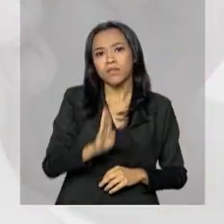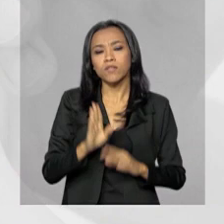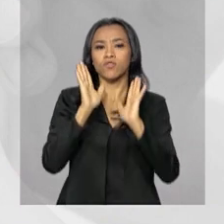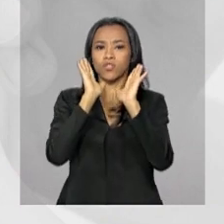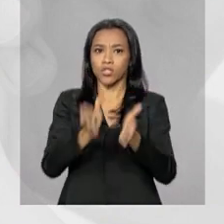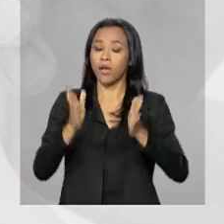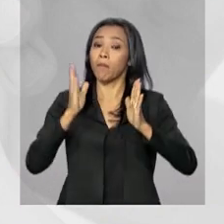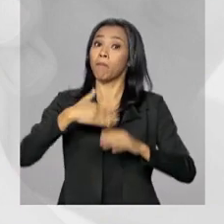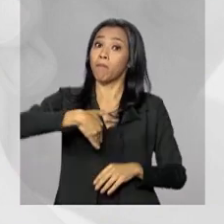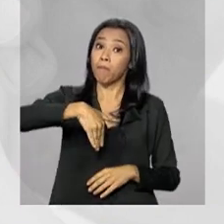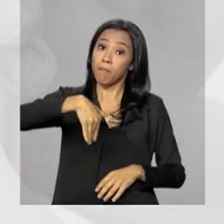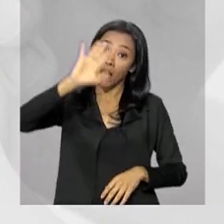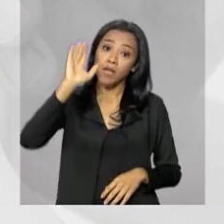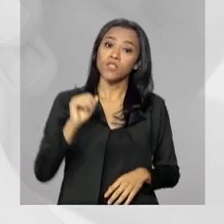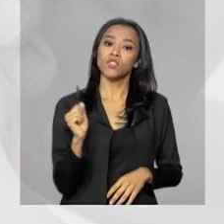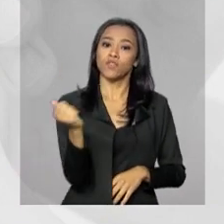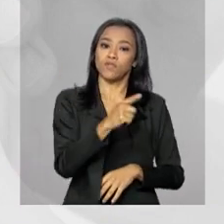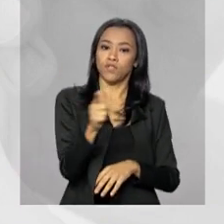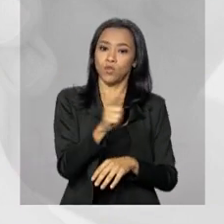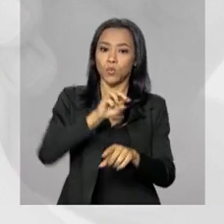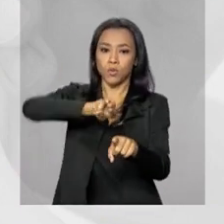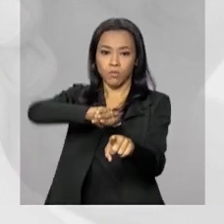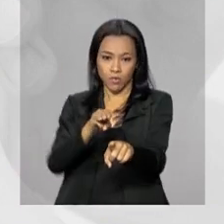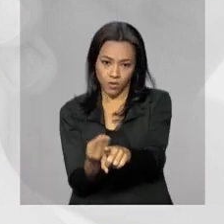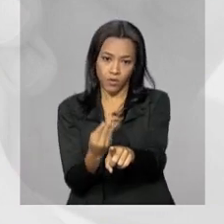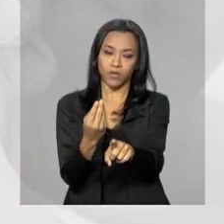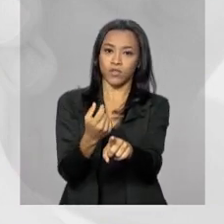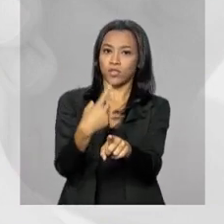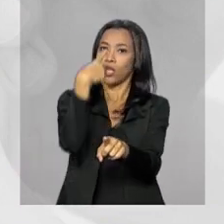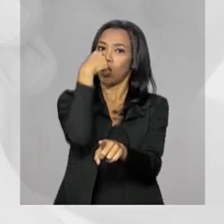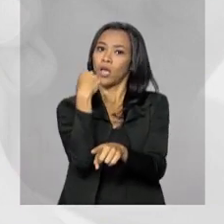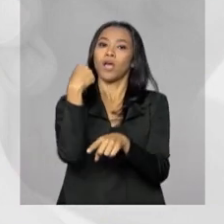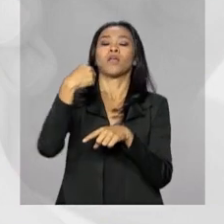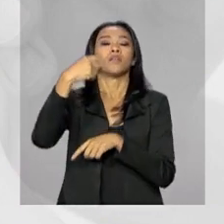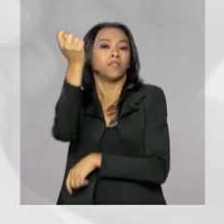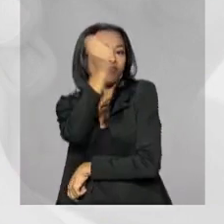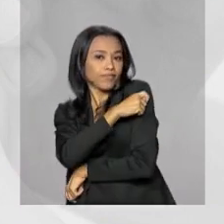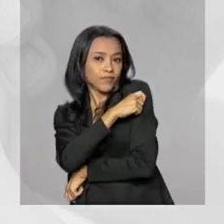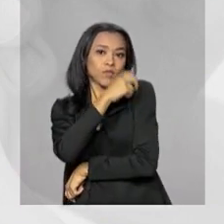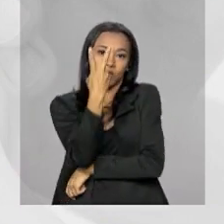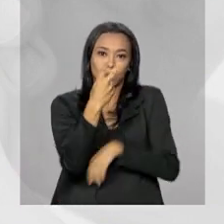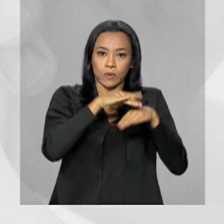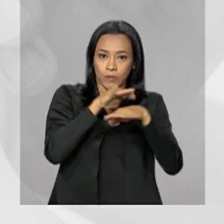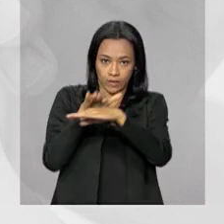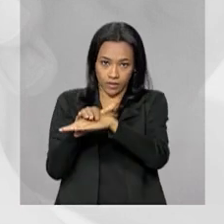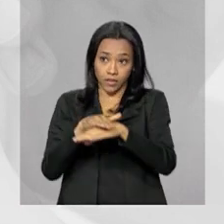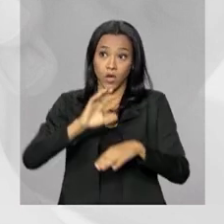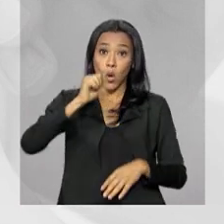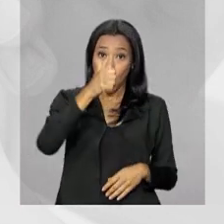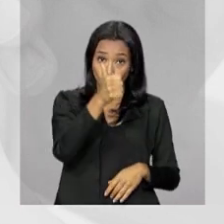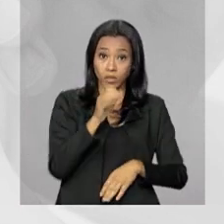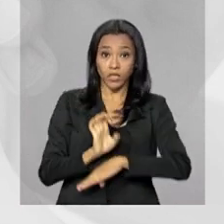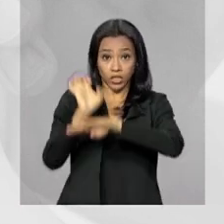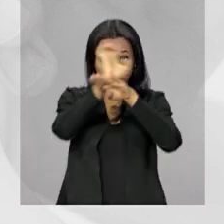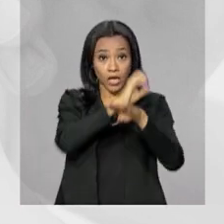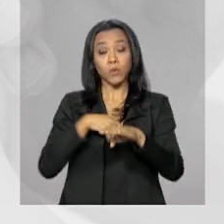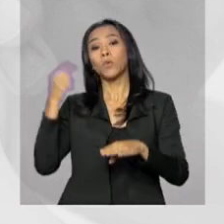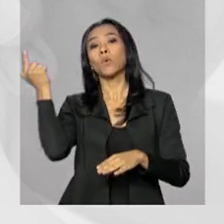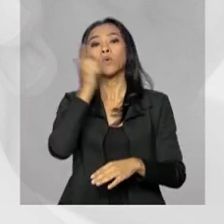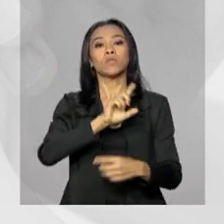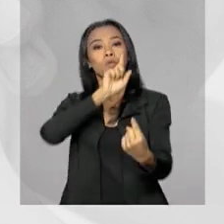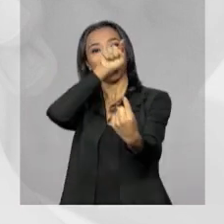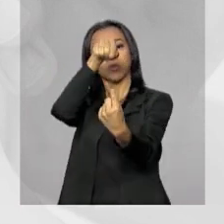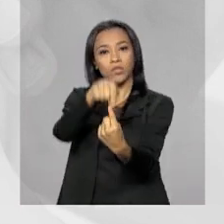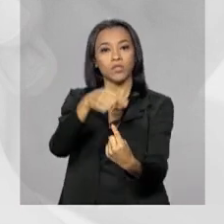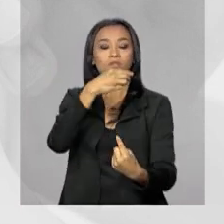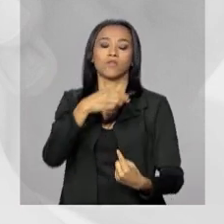mais de 22 milhões de doses da vacina contra a polio e o sarampo. Onze estados atingiram a meta do Ministério da